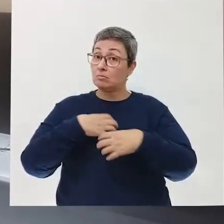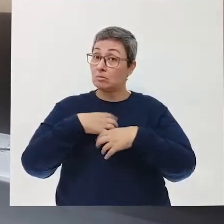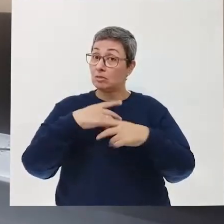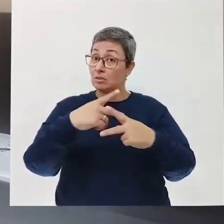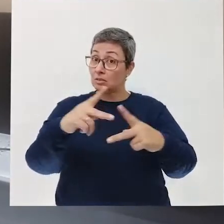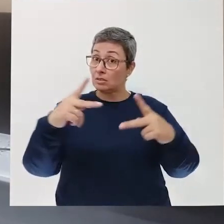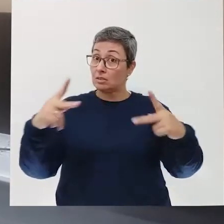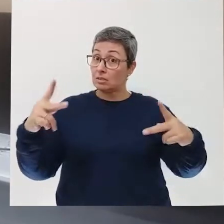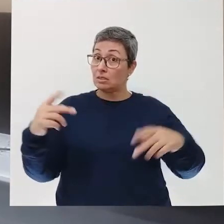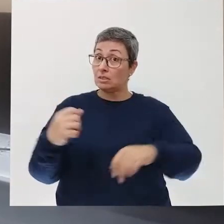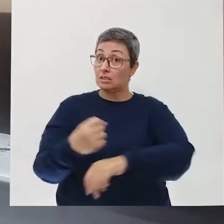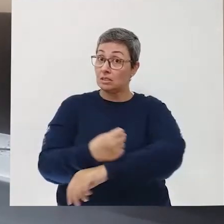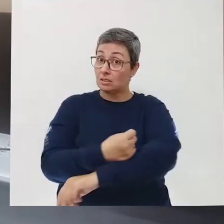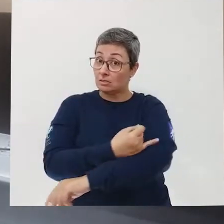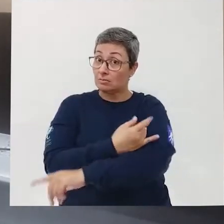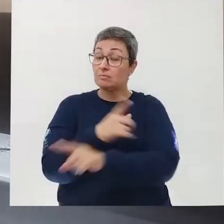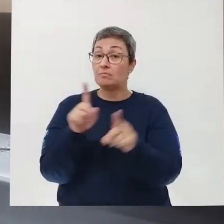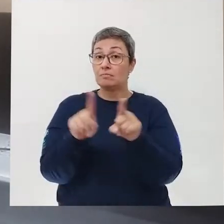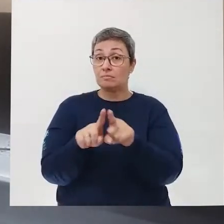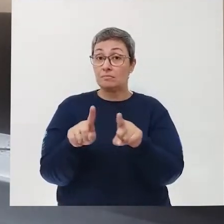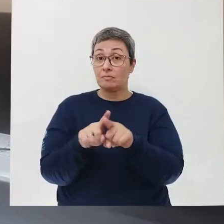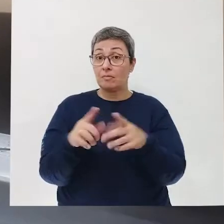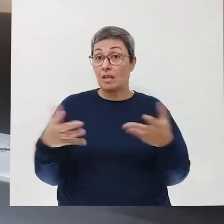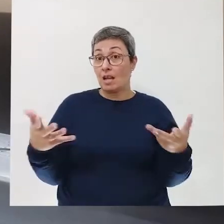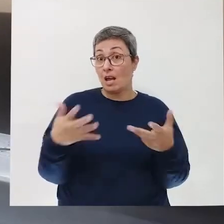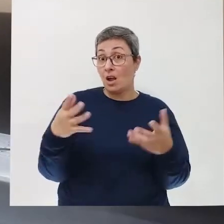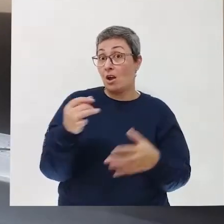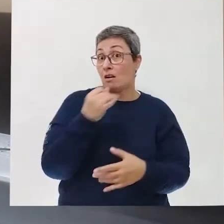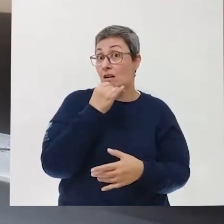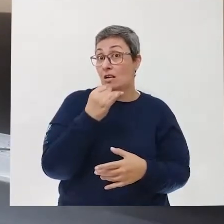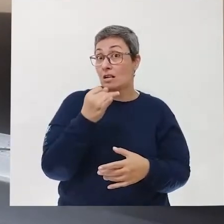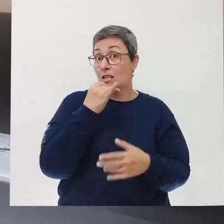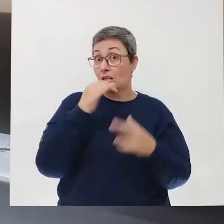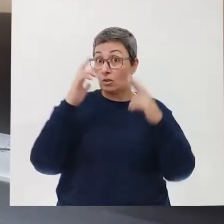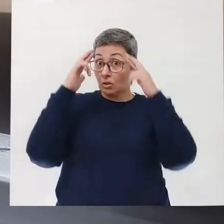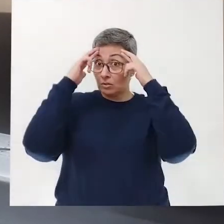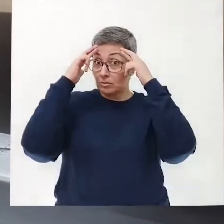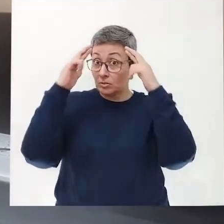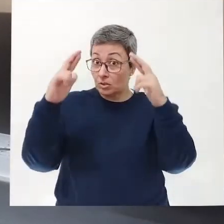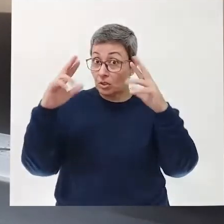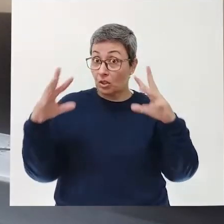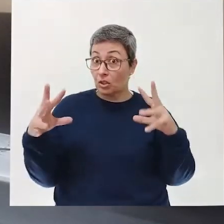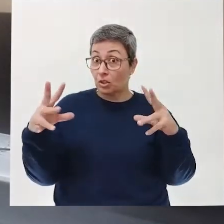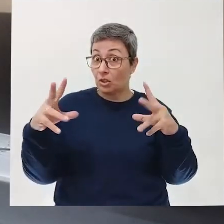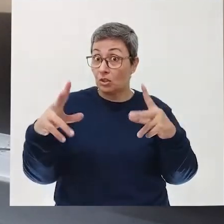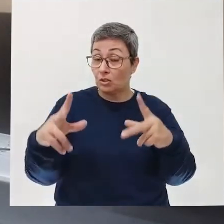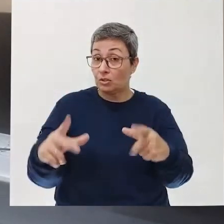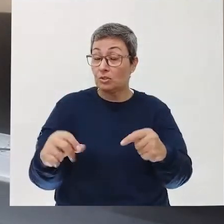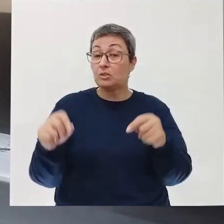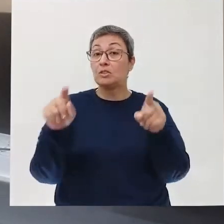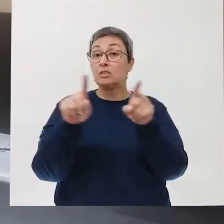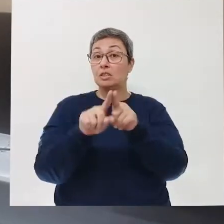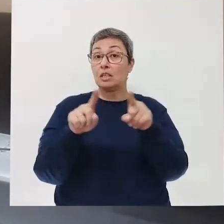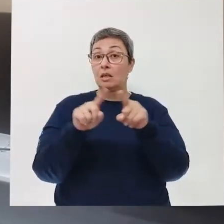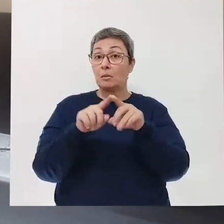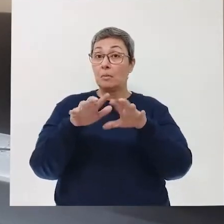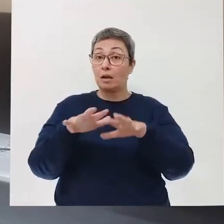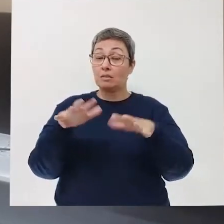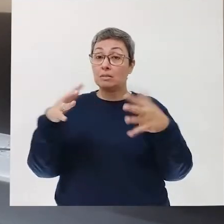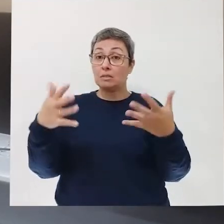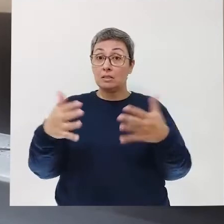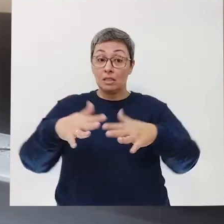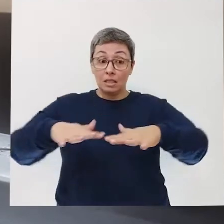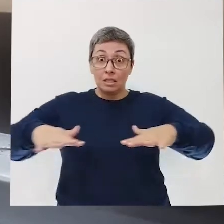e com suas emoções, né? Agora, como exemplo de respeitar a todos e todas e dar espaço